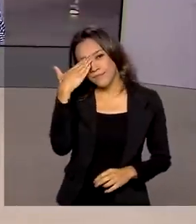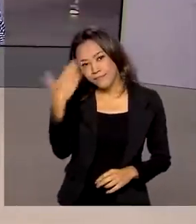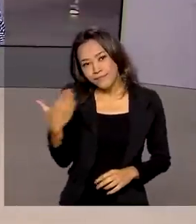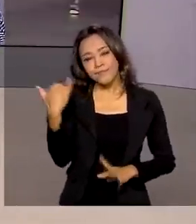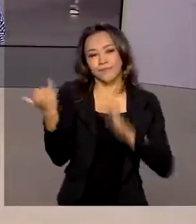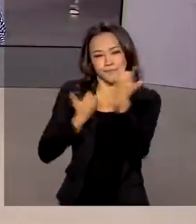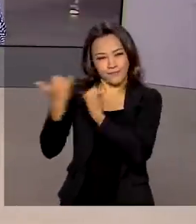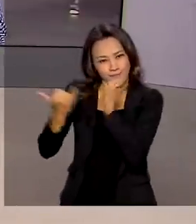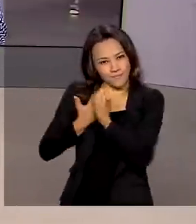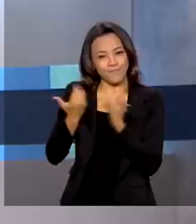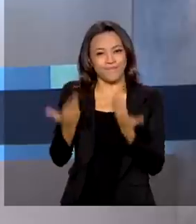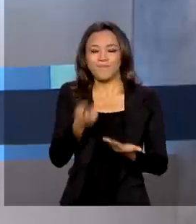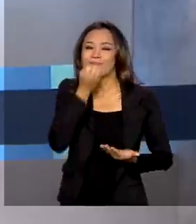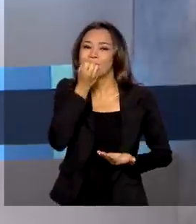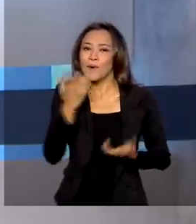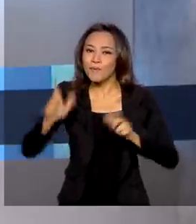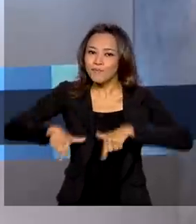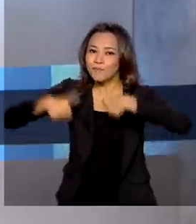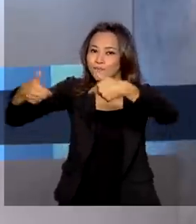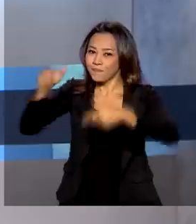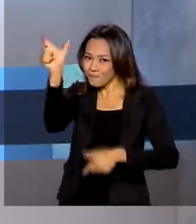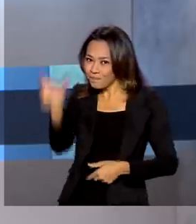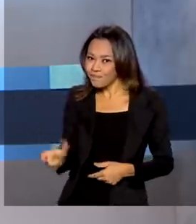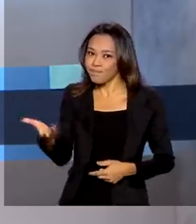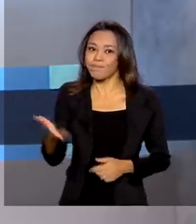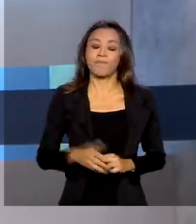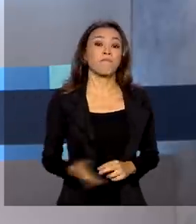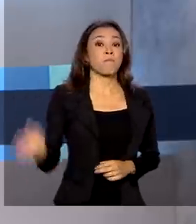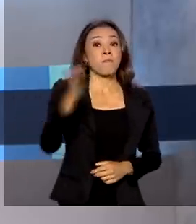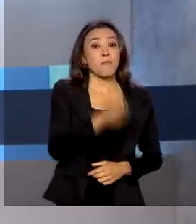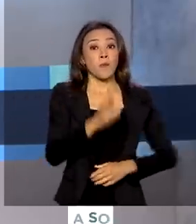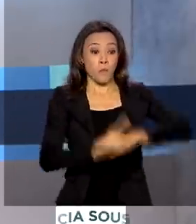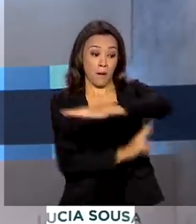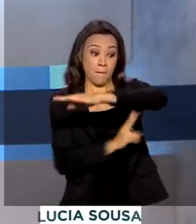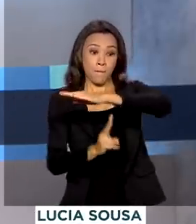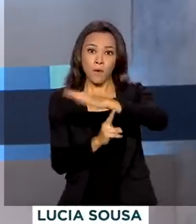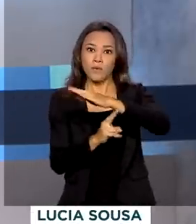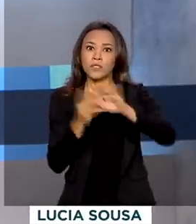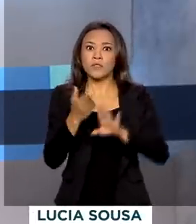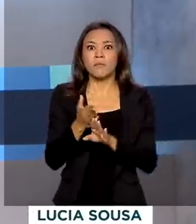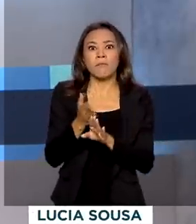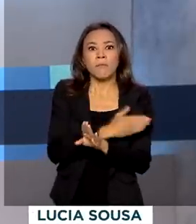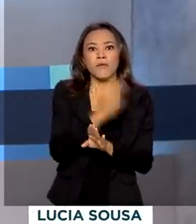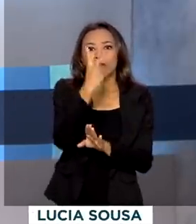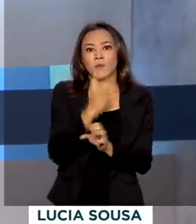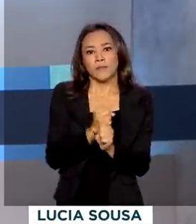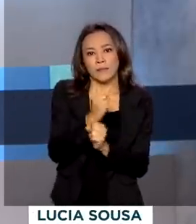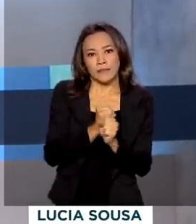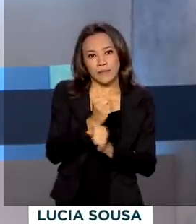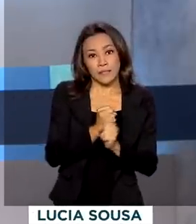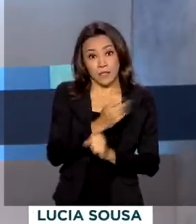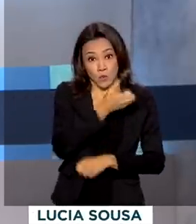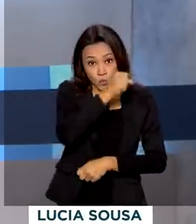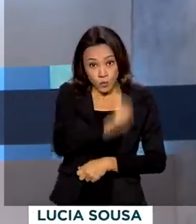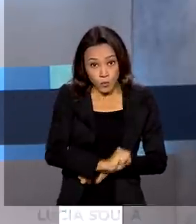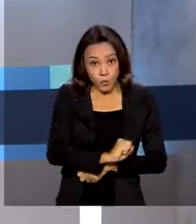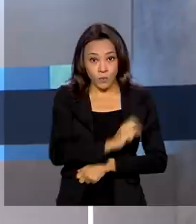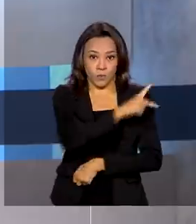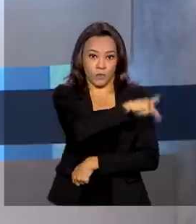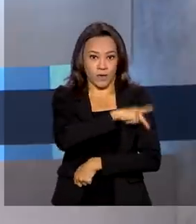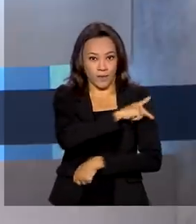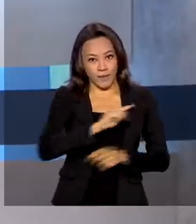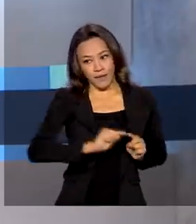pelas suas informações ao vivo. Bom trabalho para você. Uma ponte construída em menos de dois anos vai ligar a região sul do Piauí ao